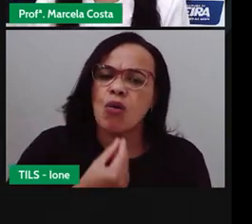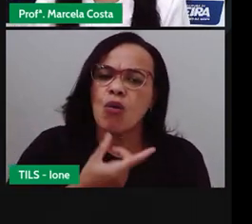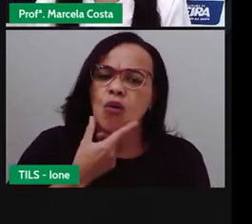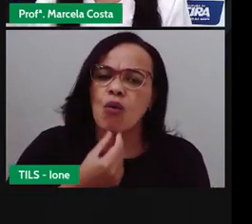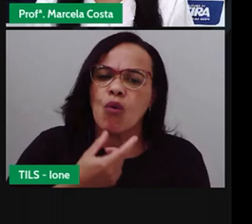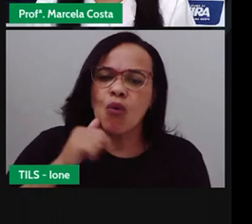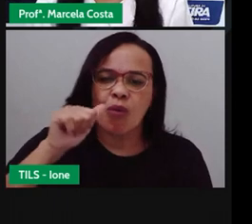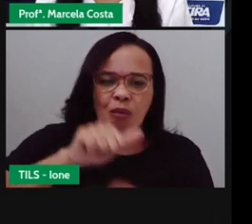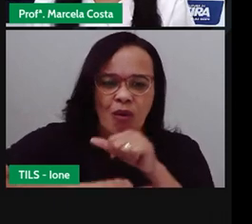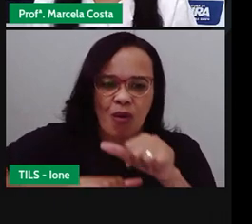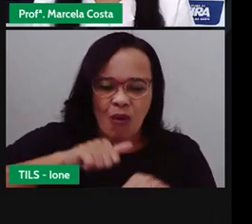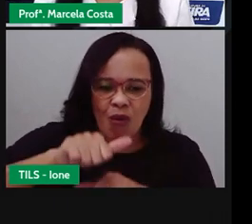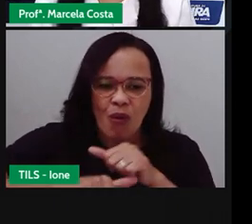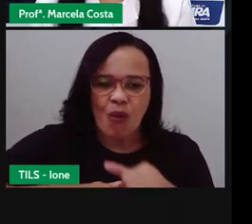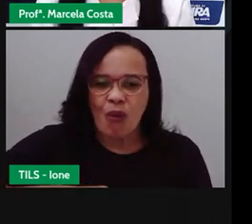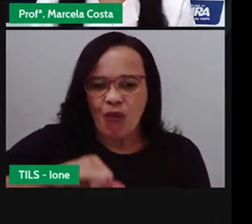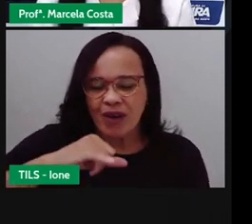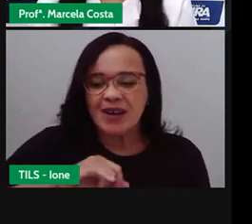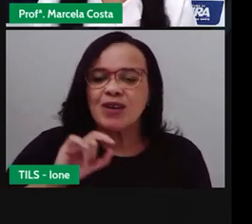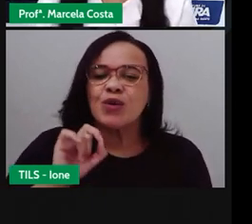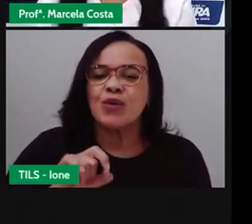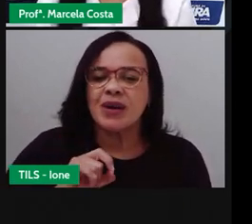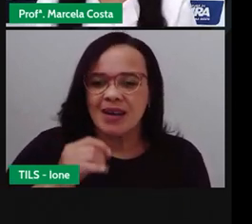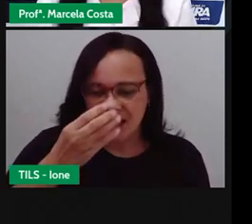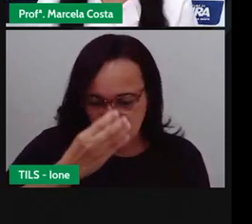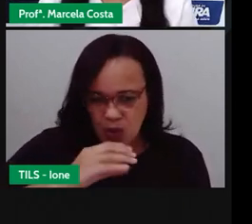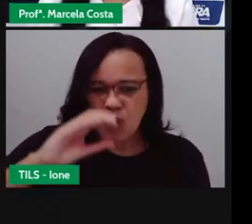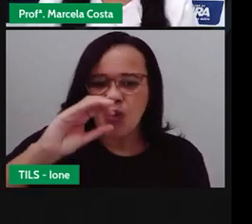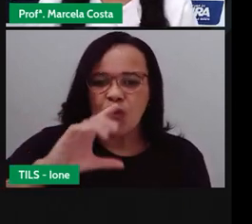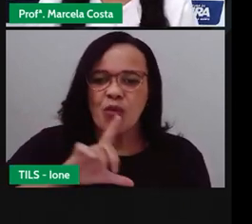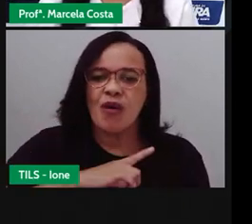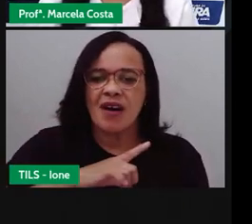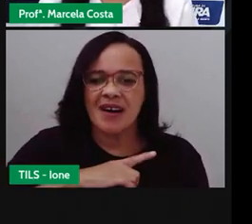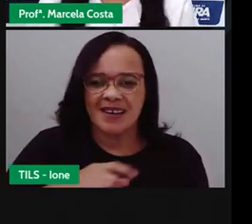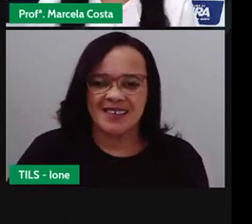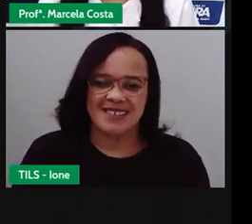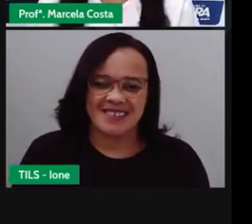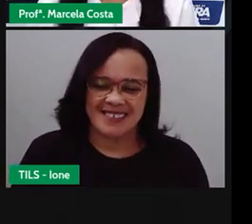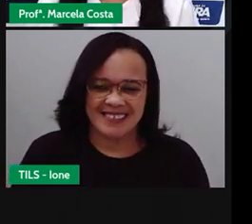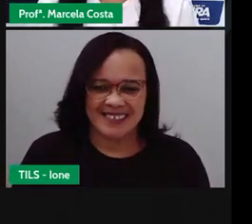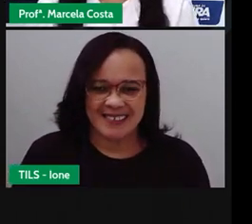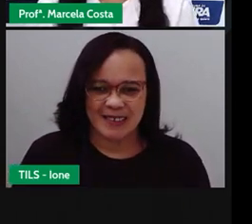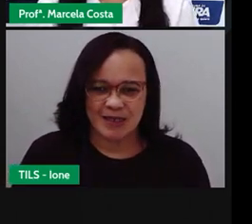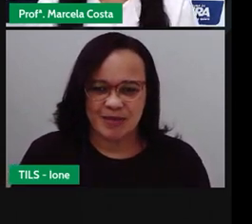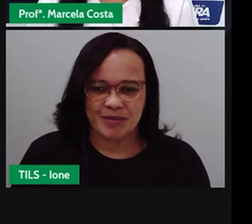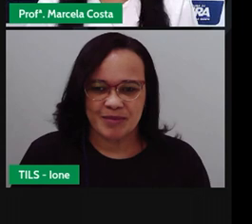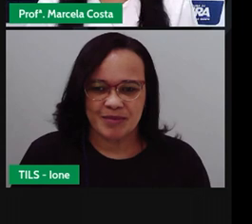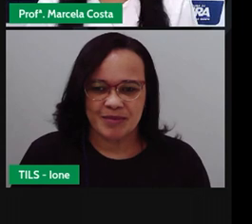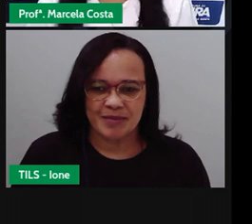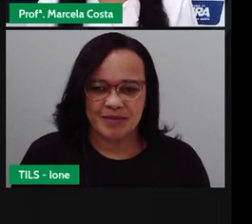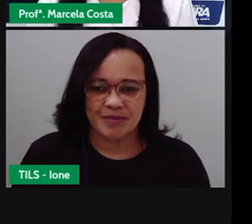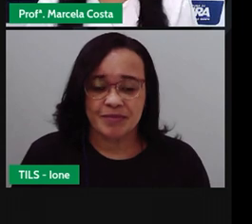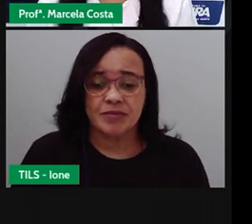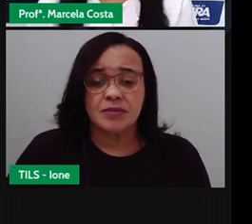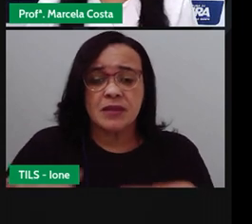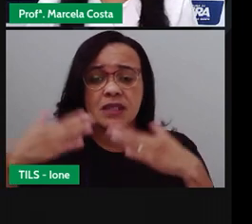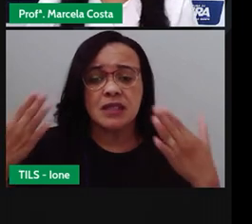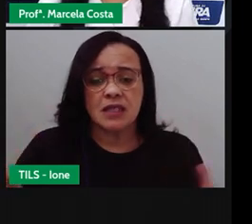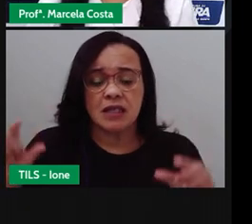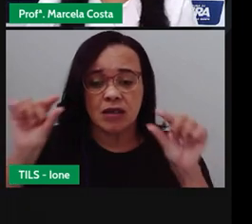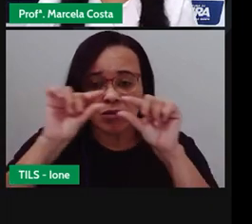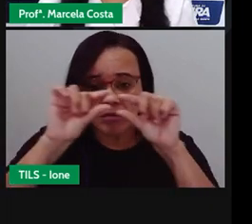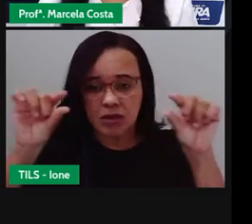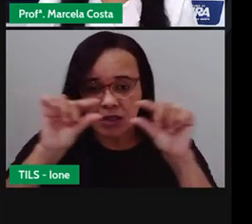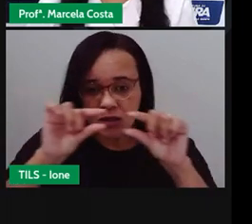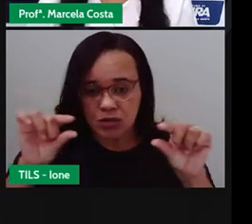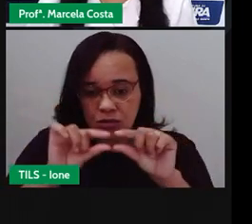que o Cordel, ele é composto por estrofe. E aqui, nessas estrofe, que já falei pra vocês,